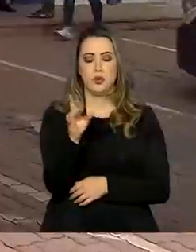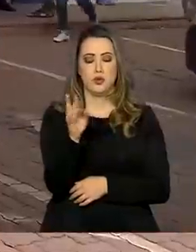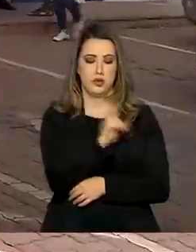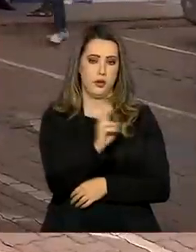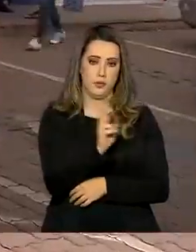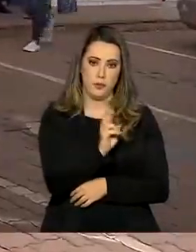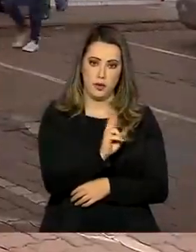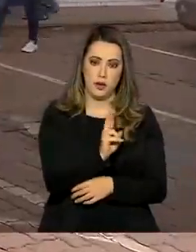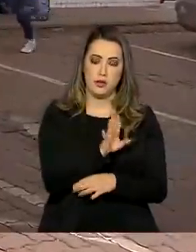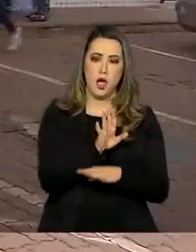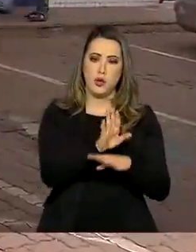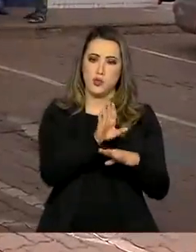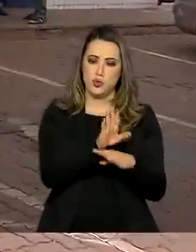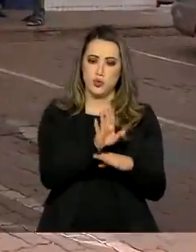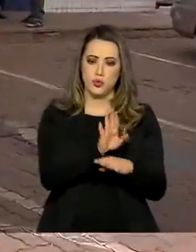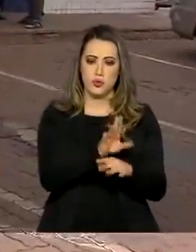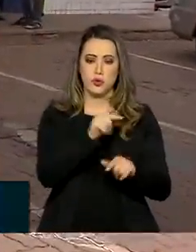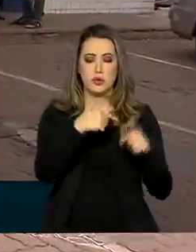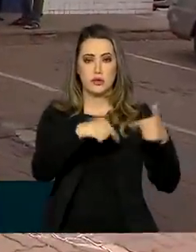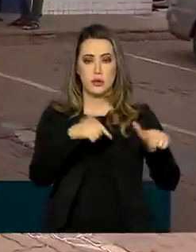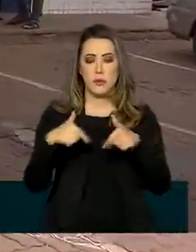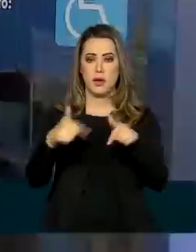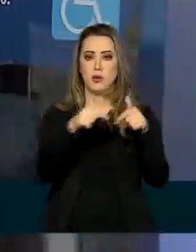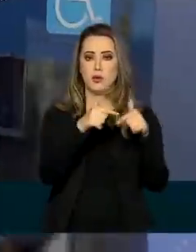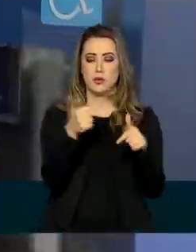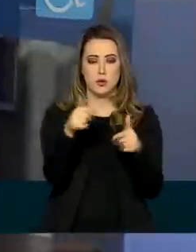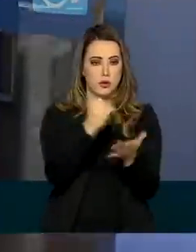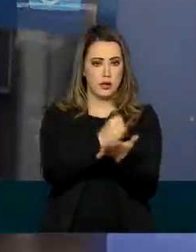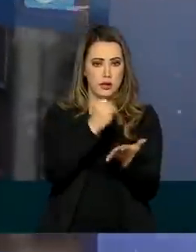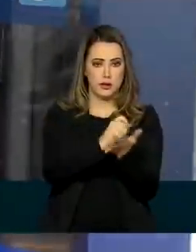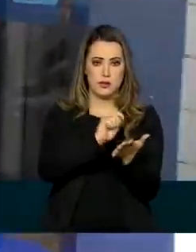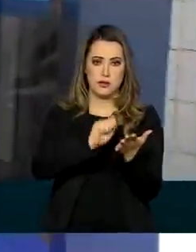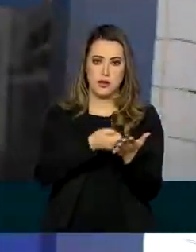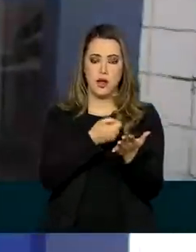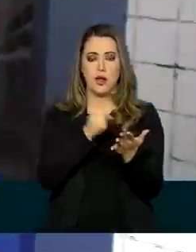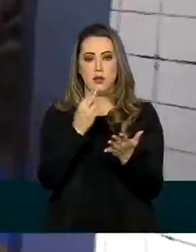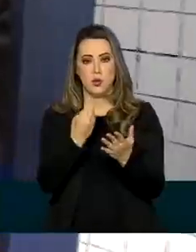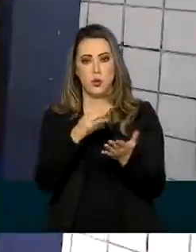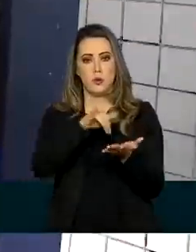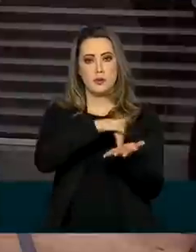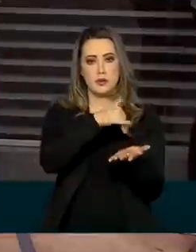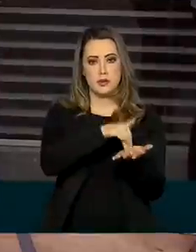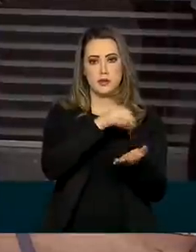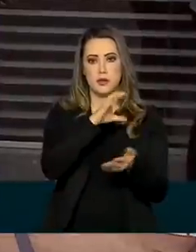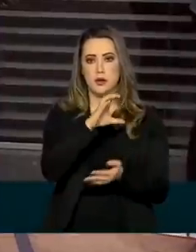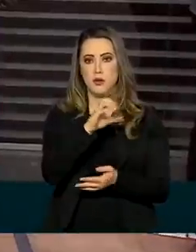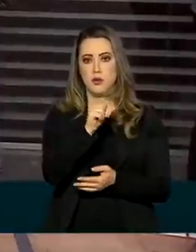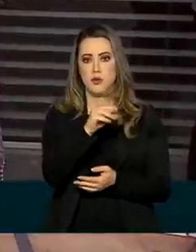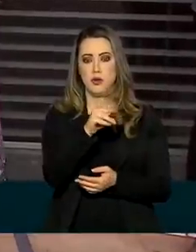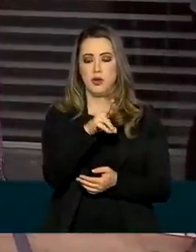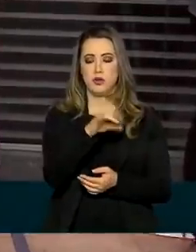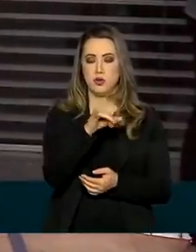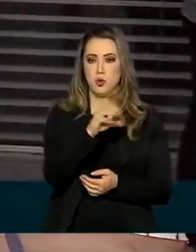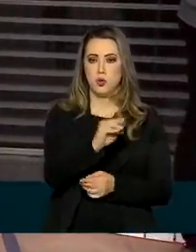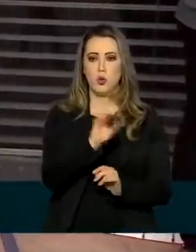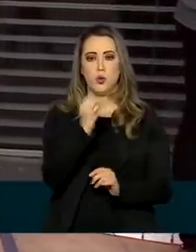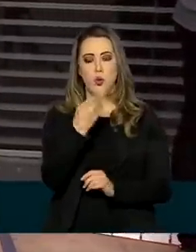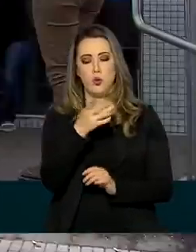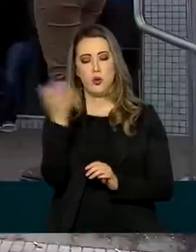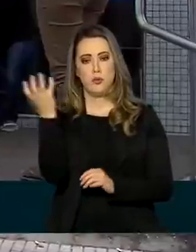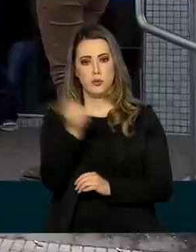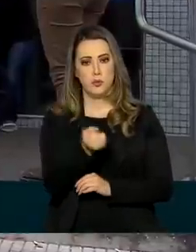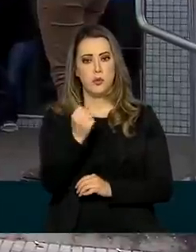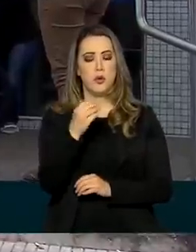O benefício será destinado a trabalhadores informais, inscritos no Cadastro Único e beneficiários do Bolsa